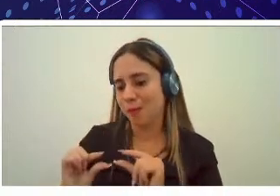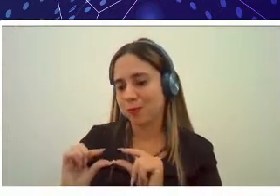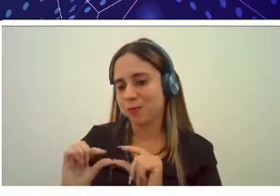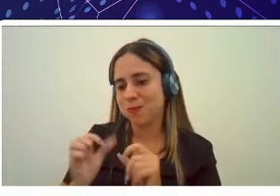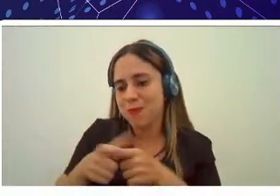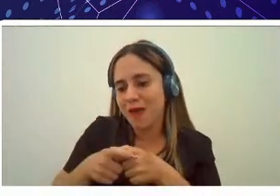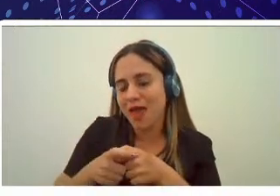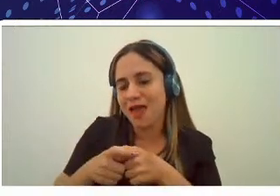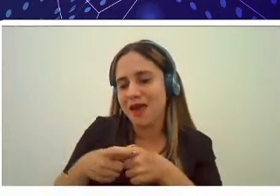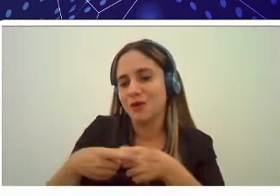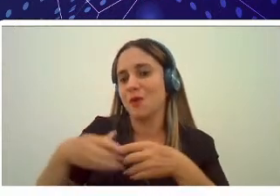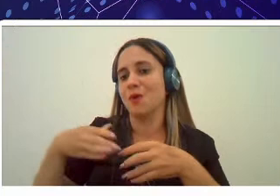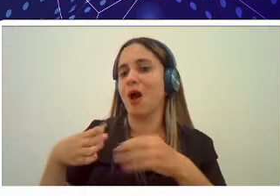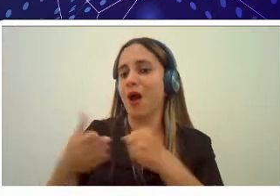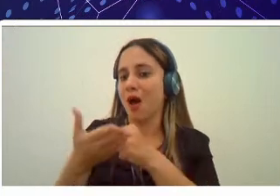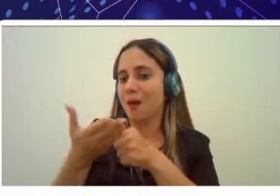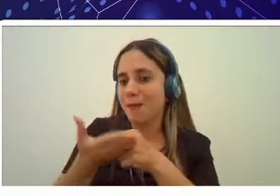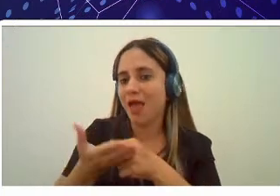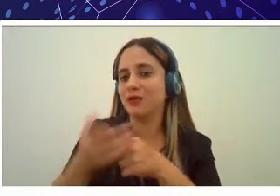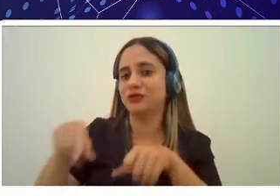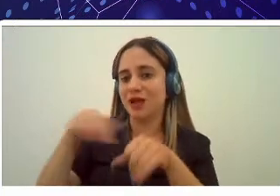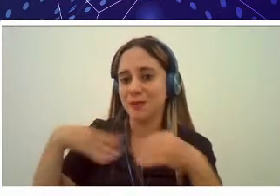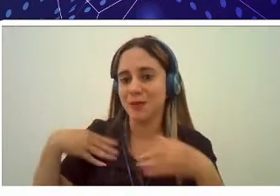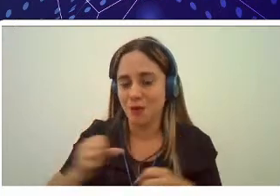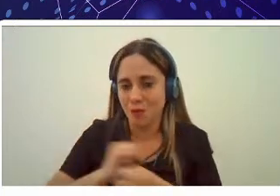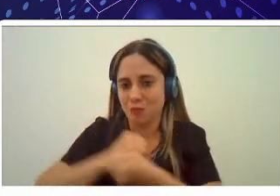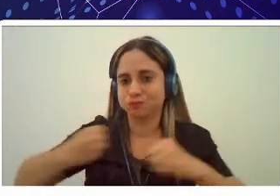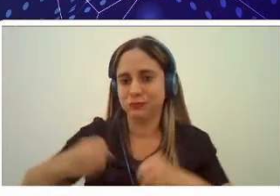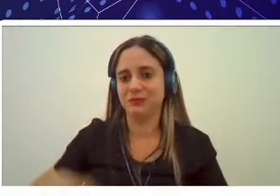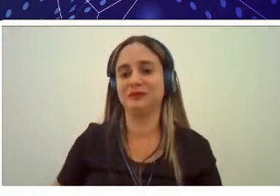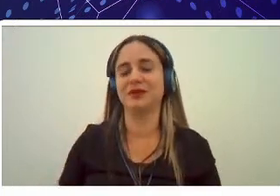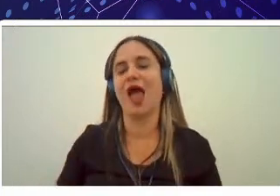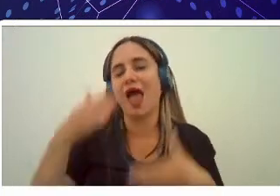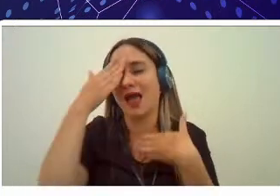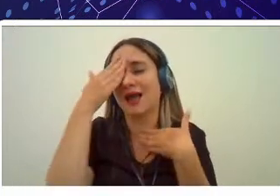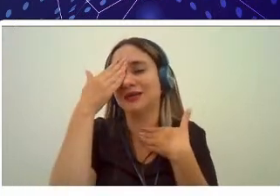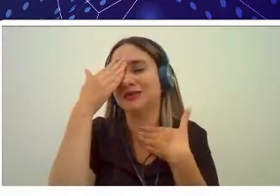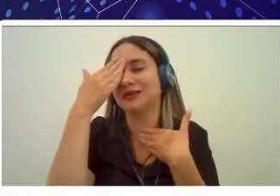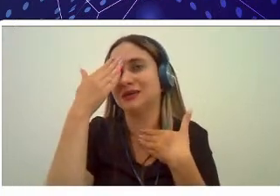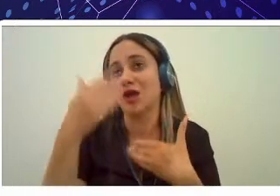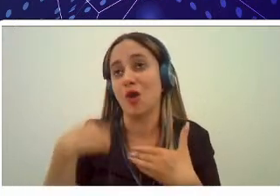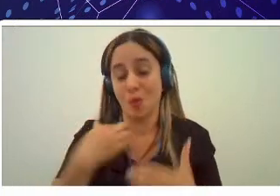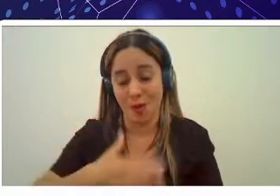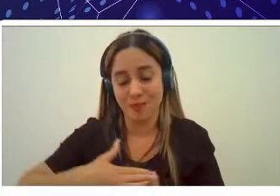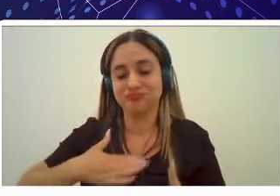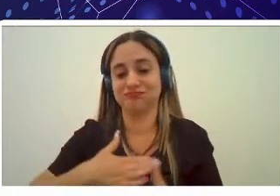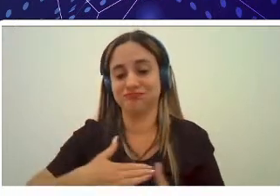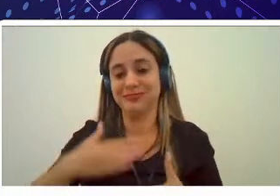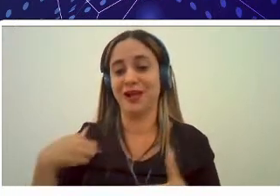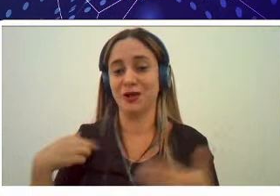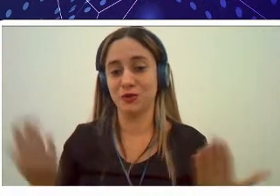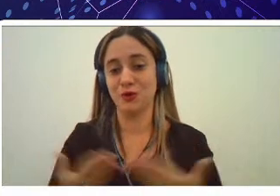satisfação estar com todos vocês aqui no dia de hoje professor